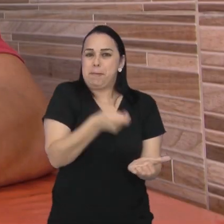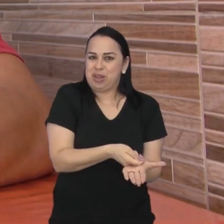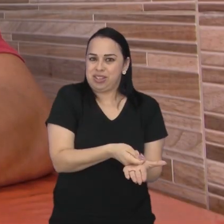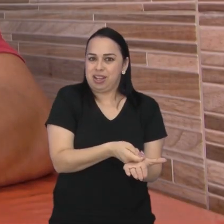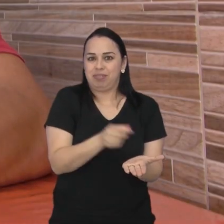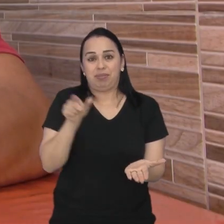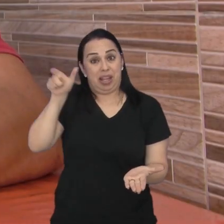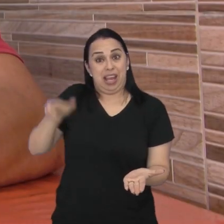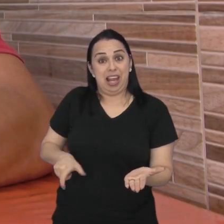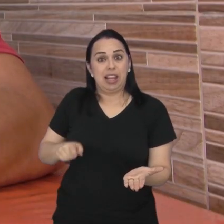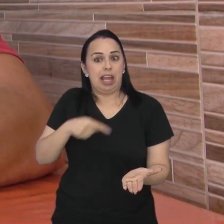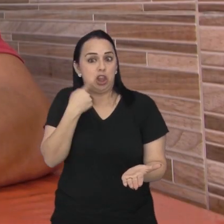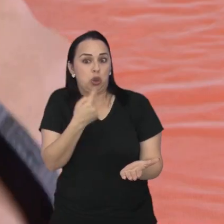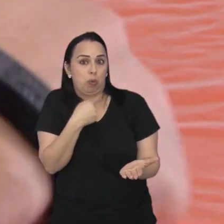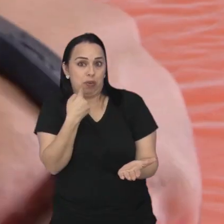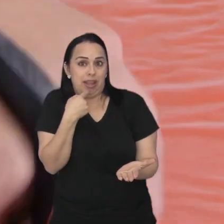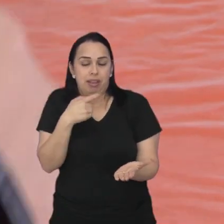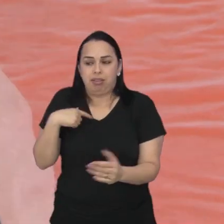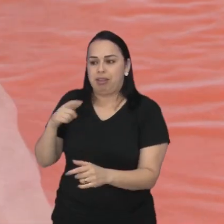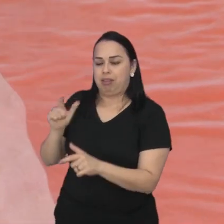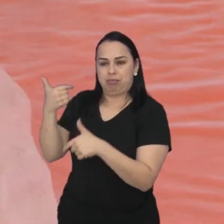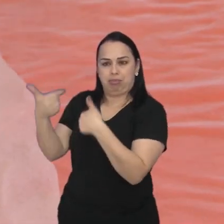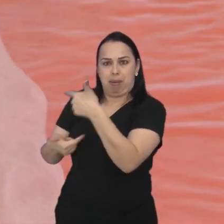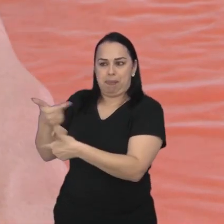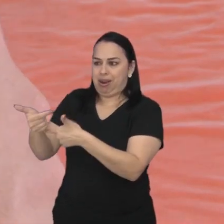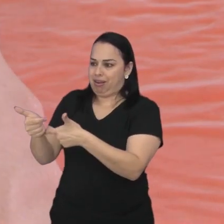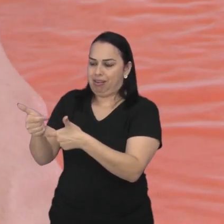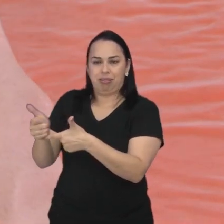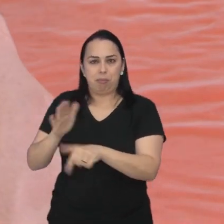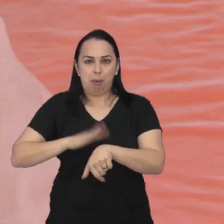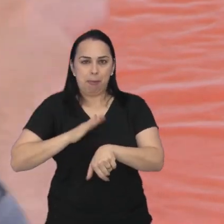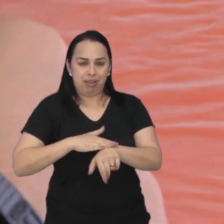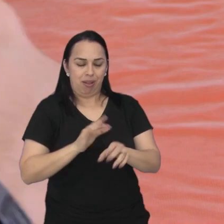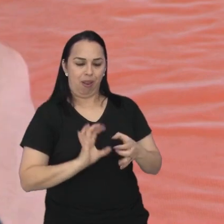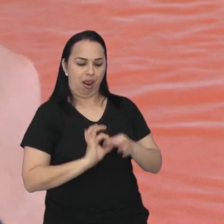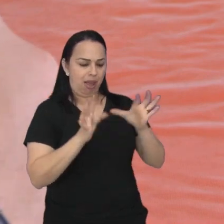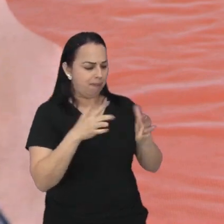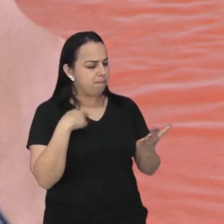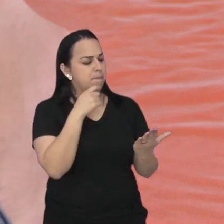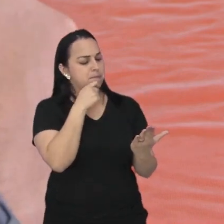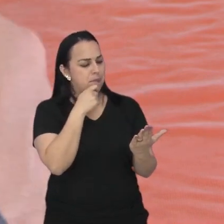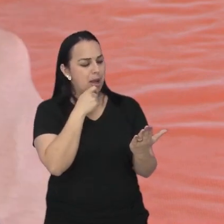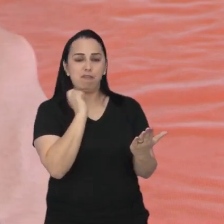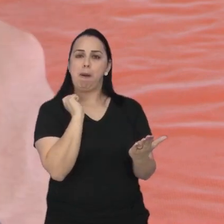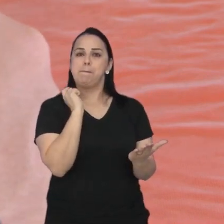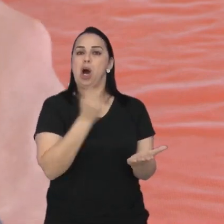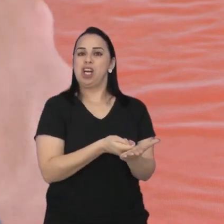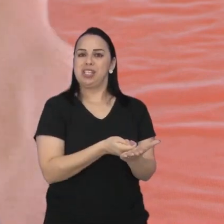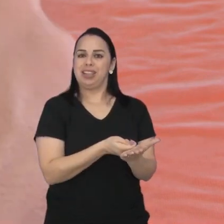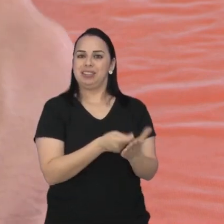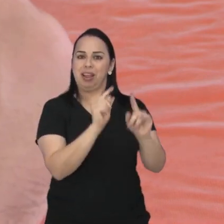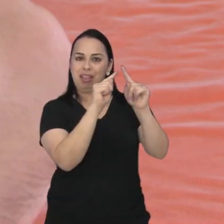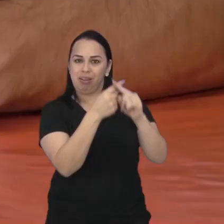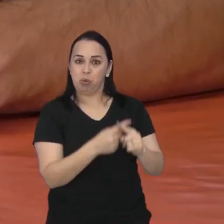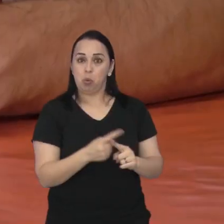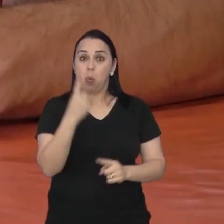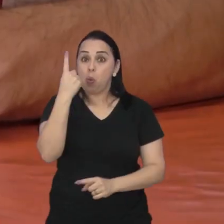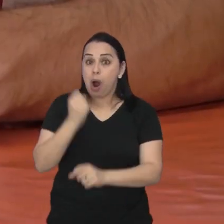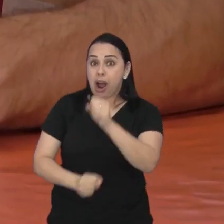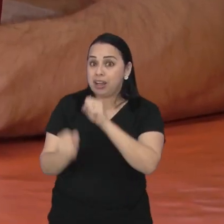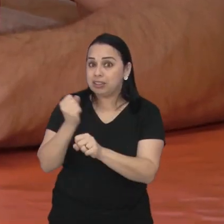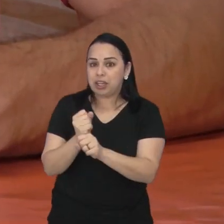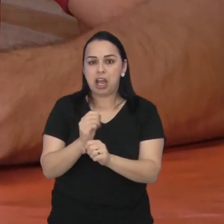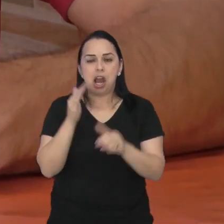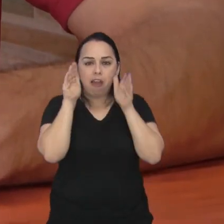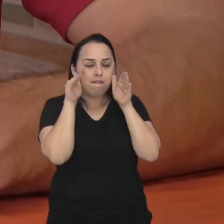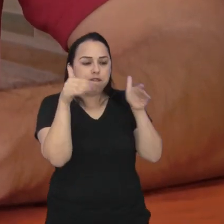sido a dúvida do Alberto, que encontra nas horas vagas do trabalho a oportunidade de ganhar uma renda extra. Há um